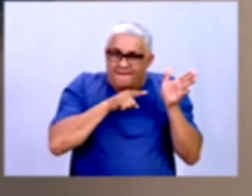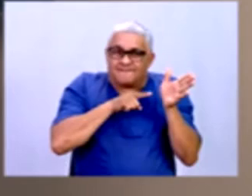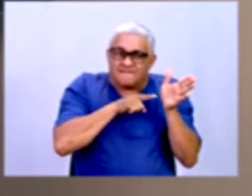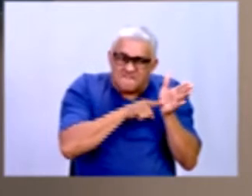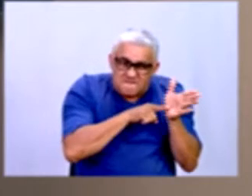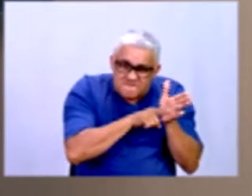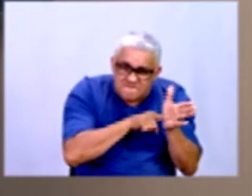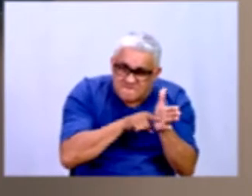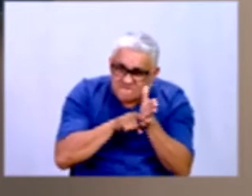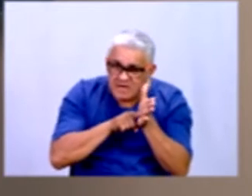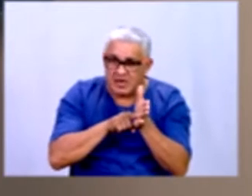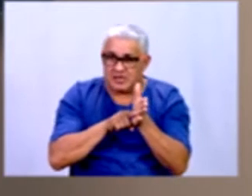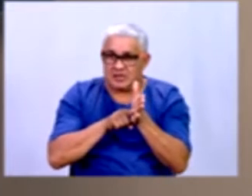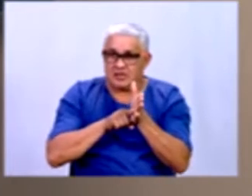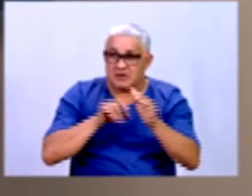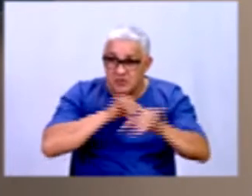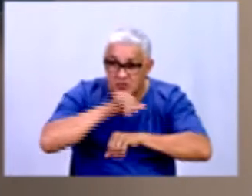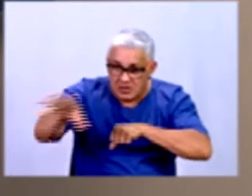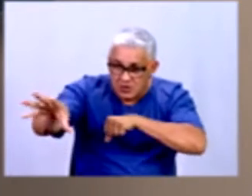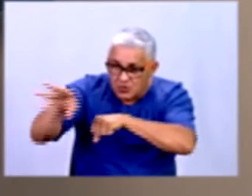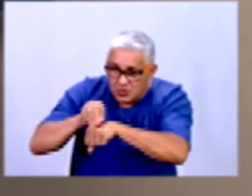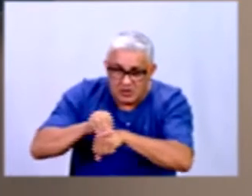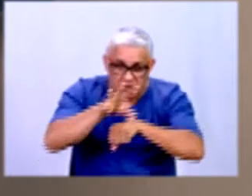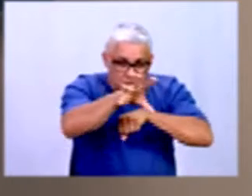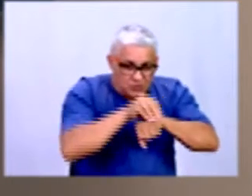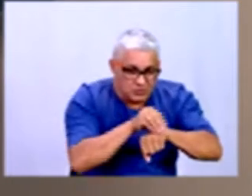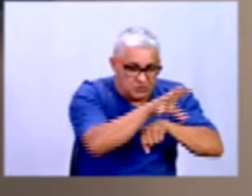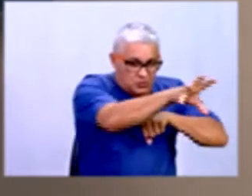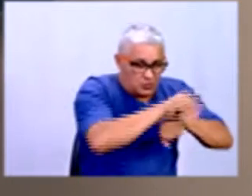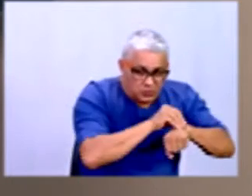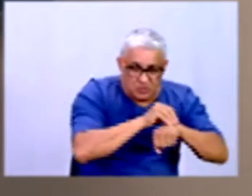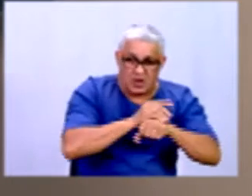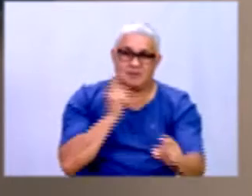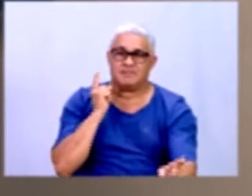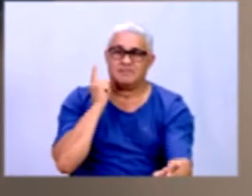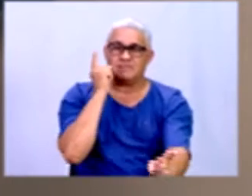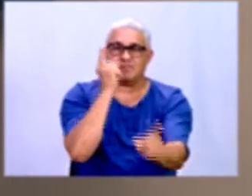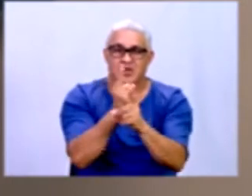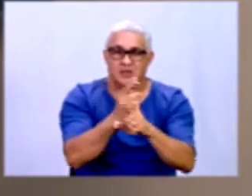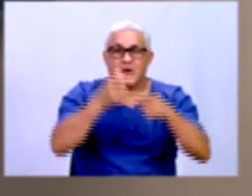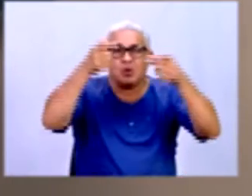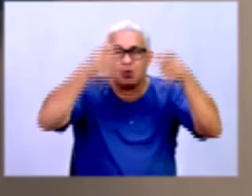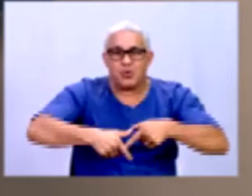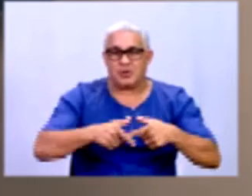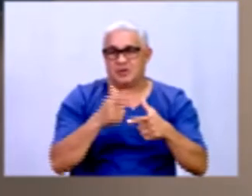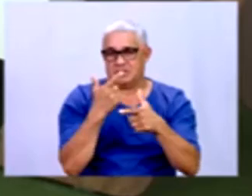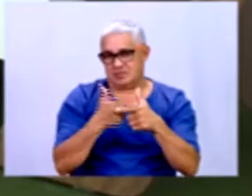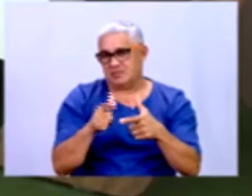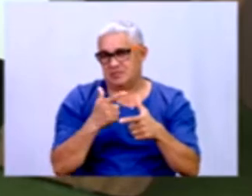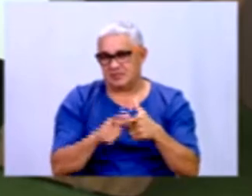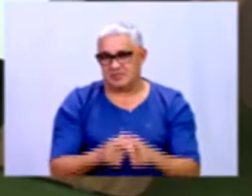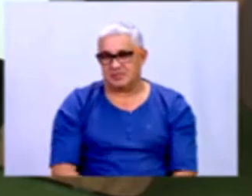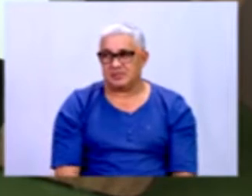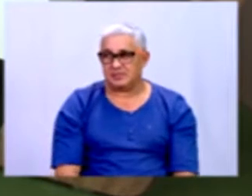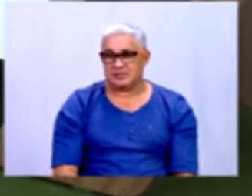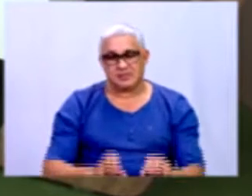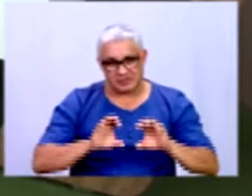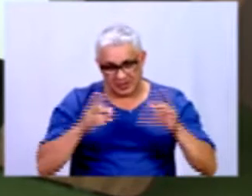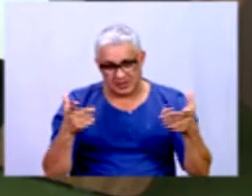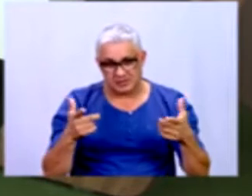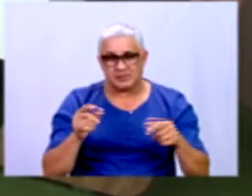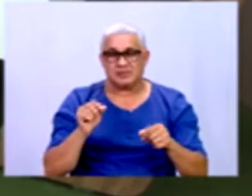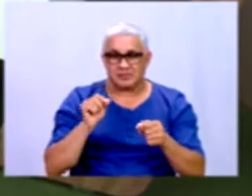pega uma informação aqui, vai para outra e a gente vai, até que a gente vai encontrar onde que realmente está o problema. Com certeza. E, logicamente, fazer um